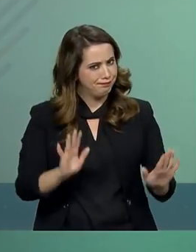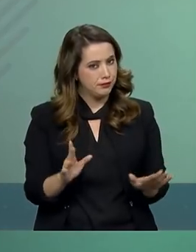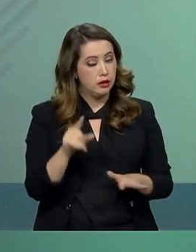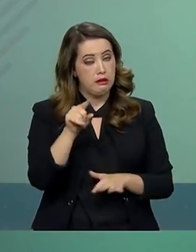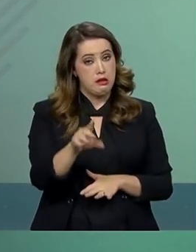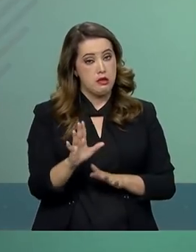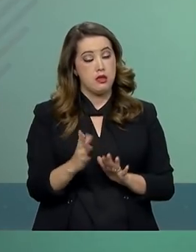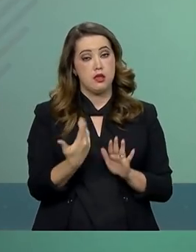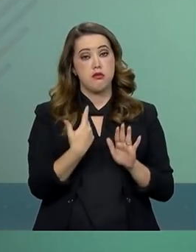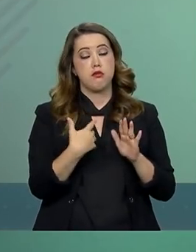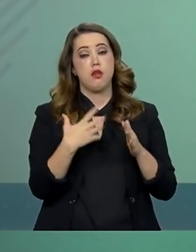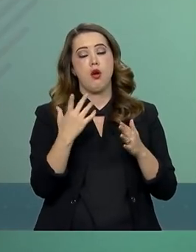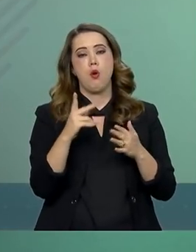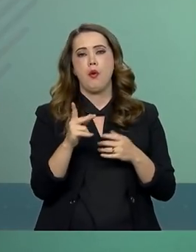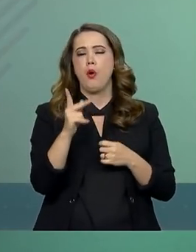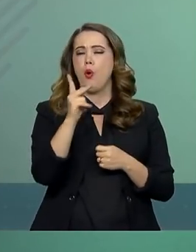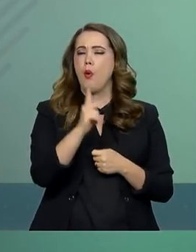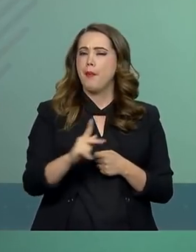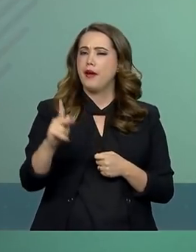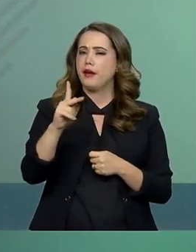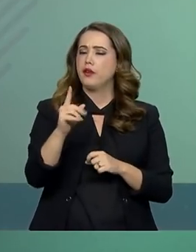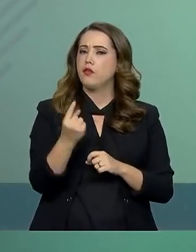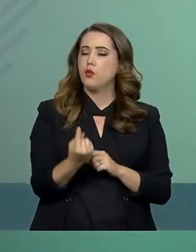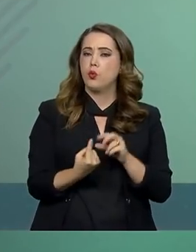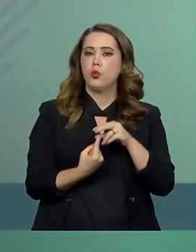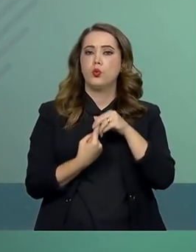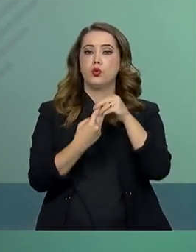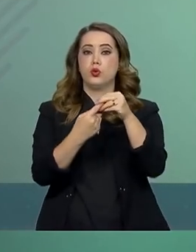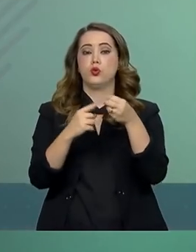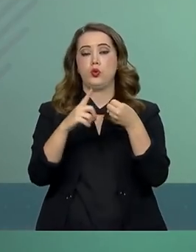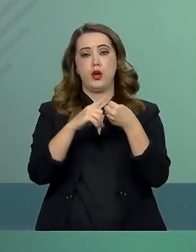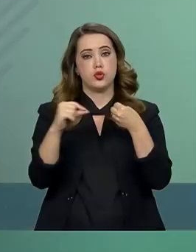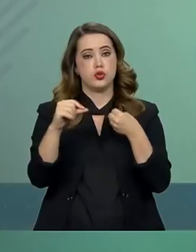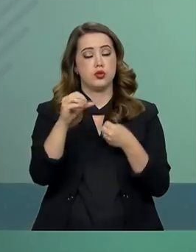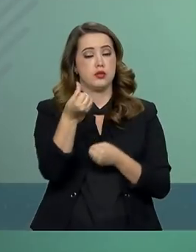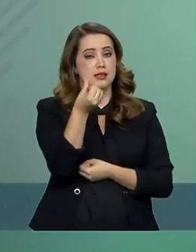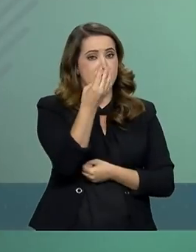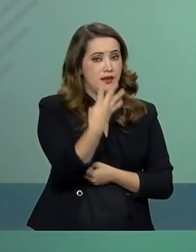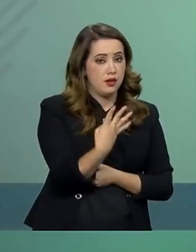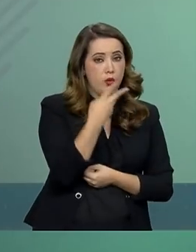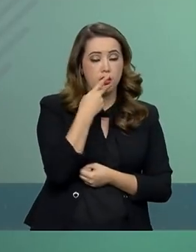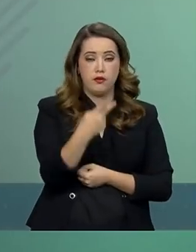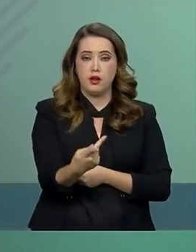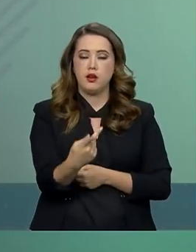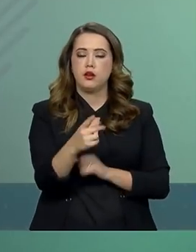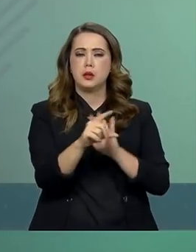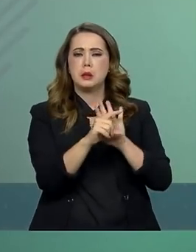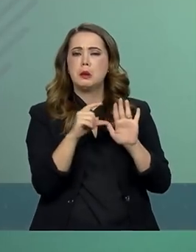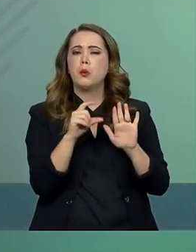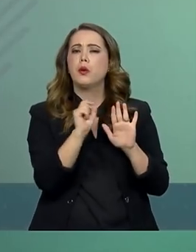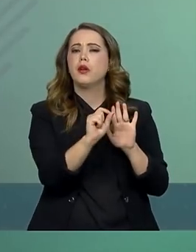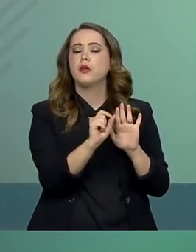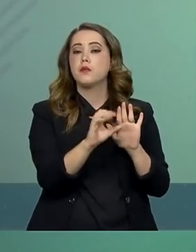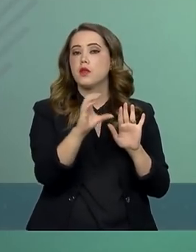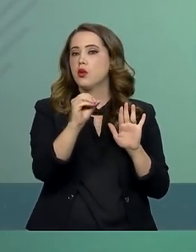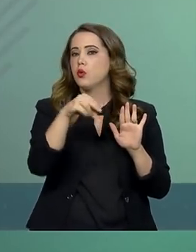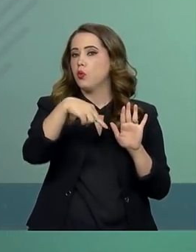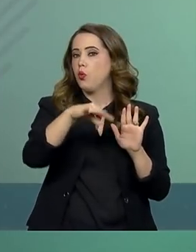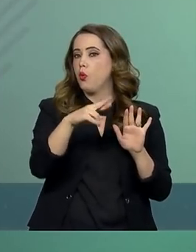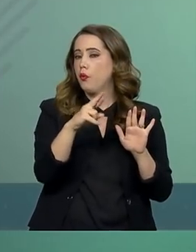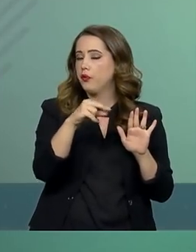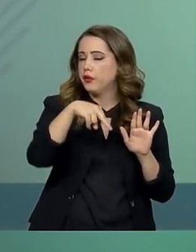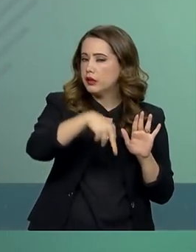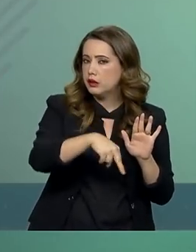do artigo 64 do projeto de lei cita que o CONTRAN disciplinará o